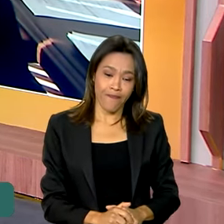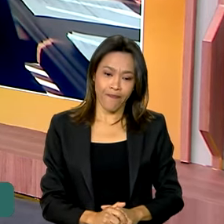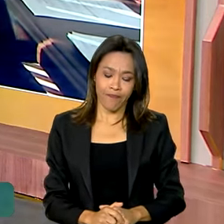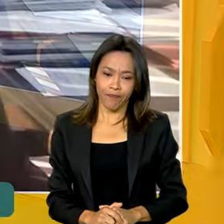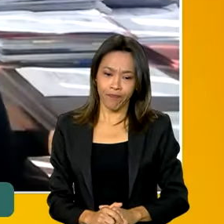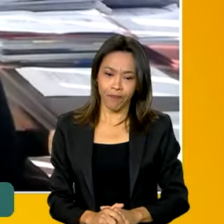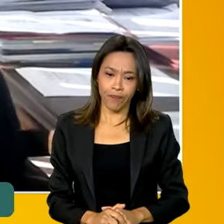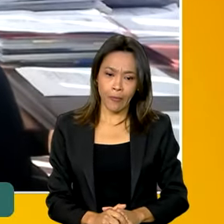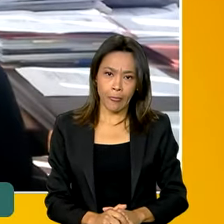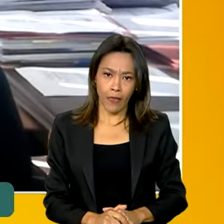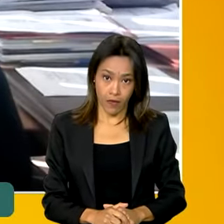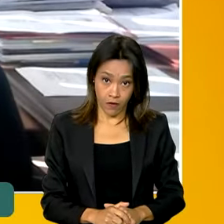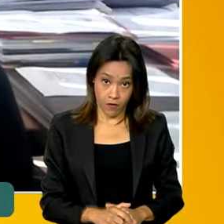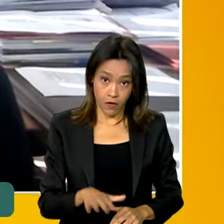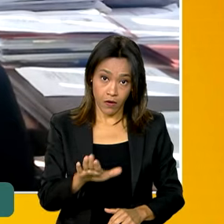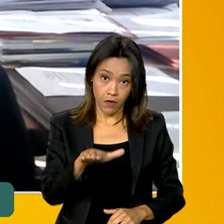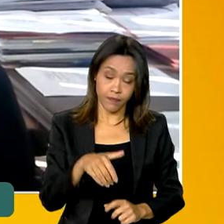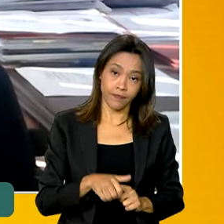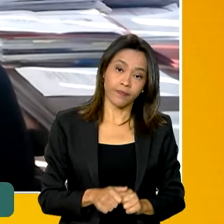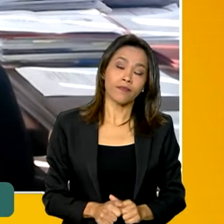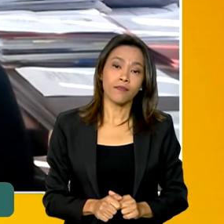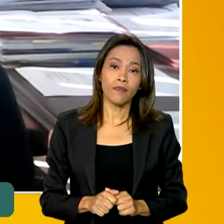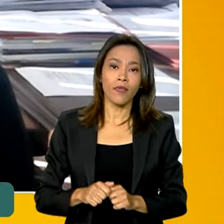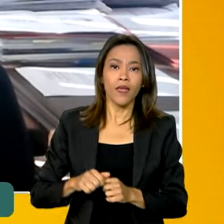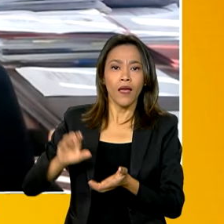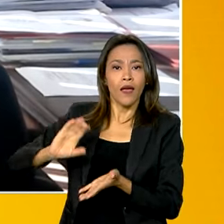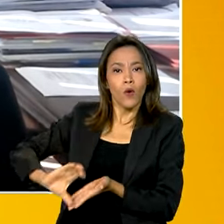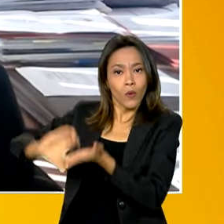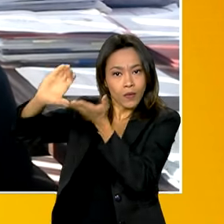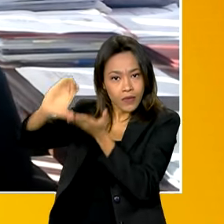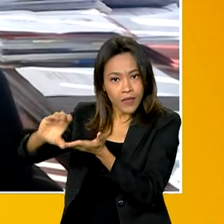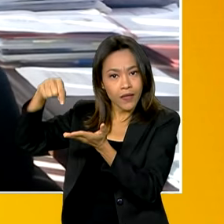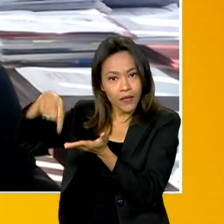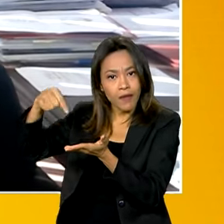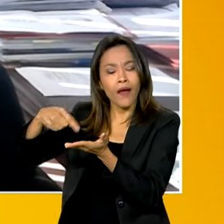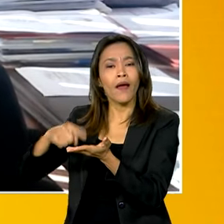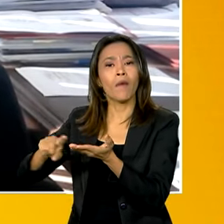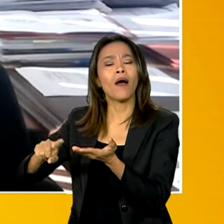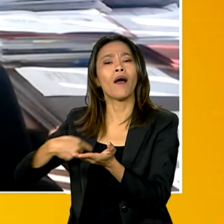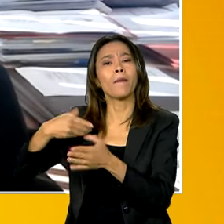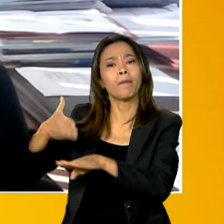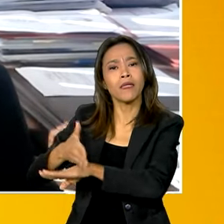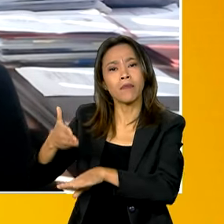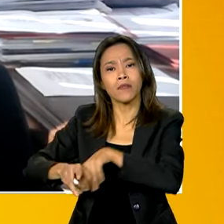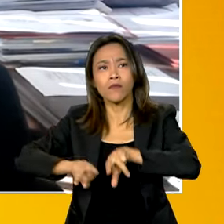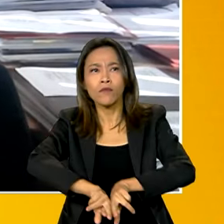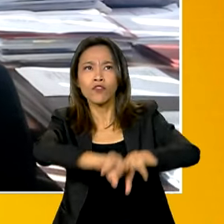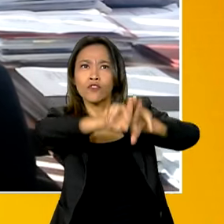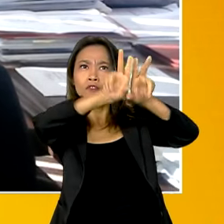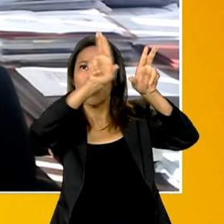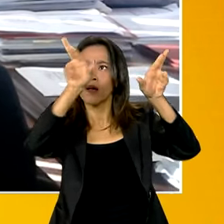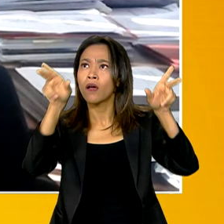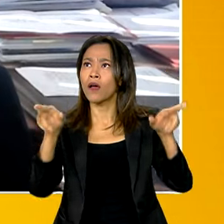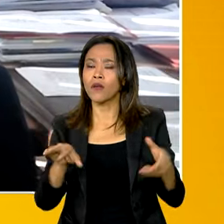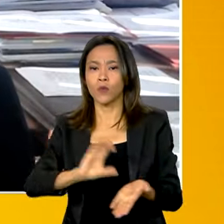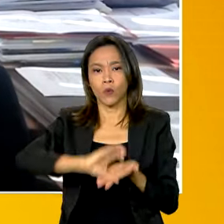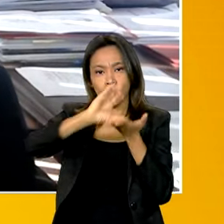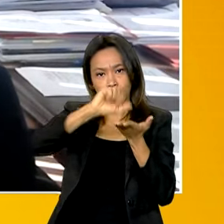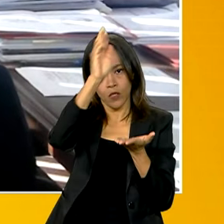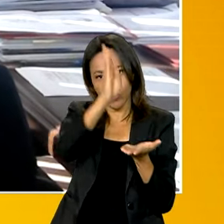O Fórum Interconselhos é uma instância de articulação intersetorial dos conselhos nacionais,